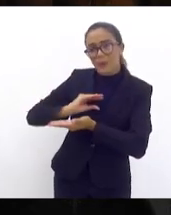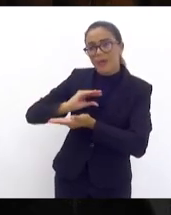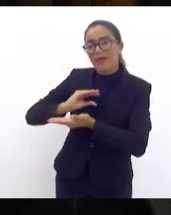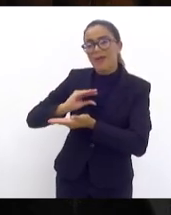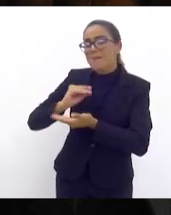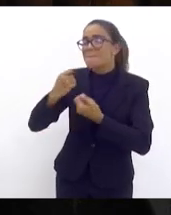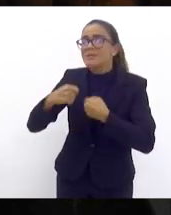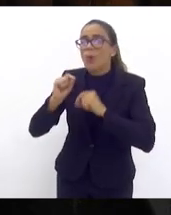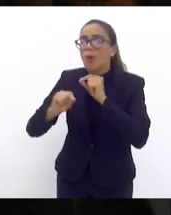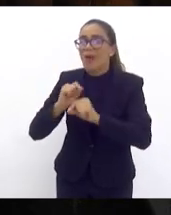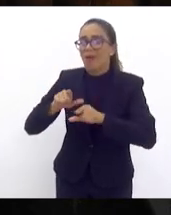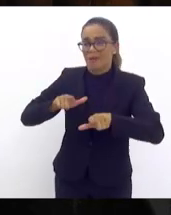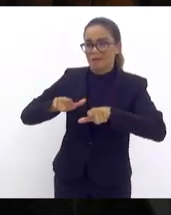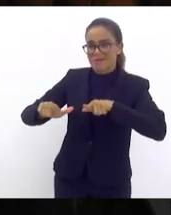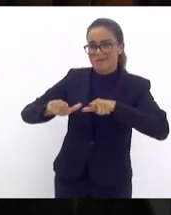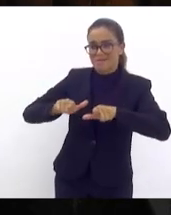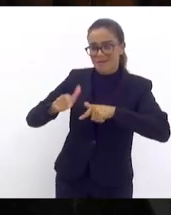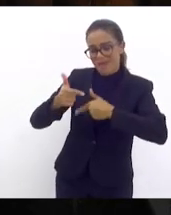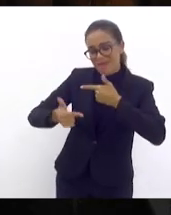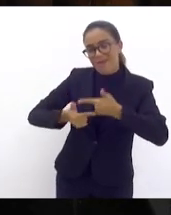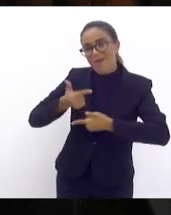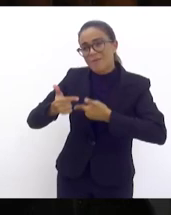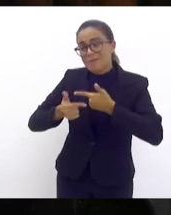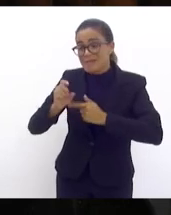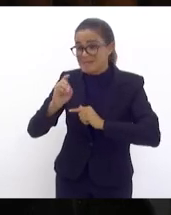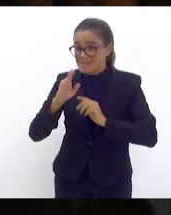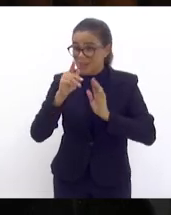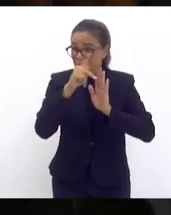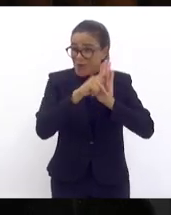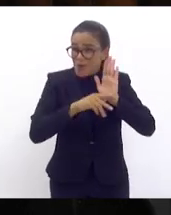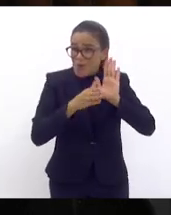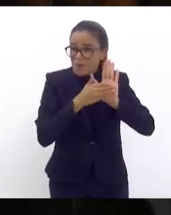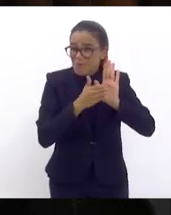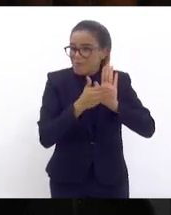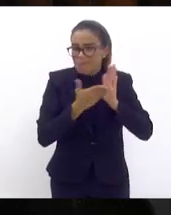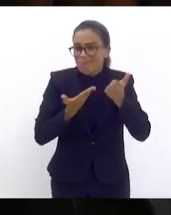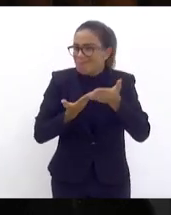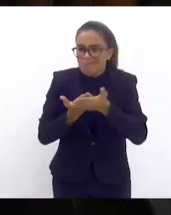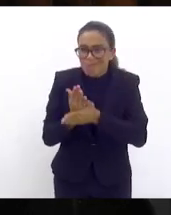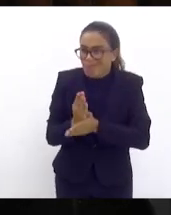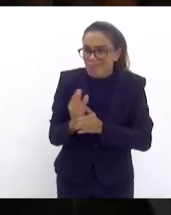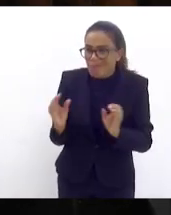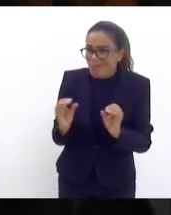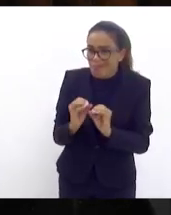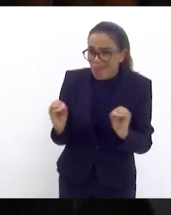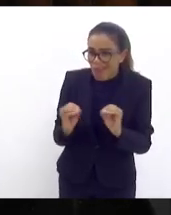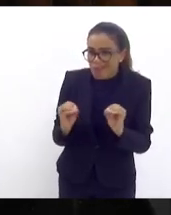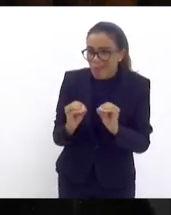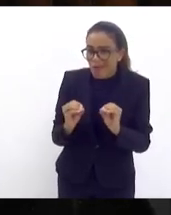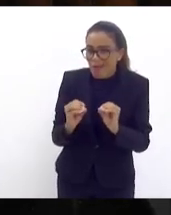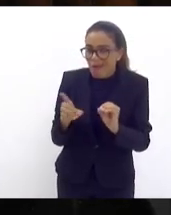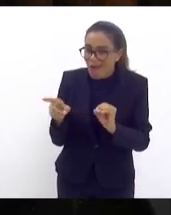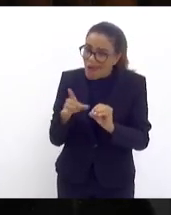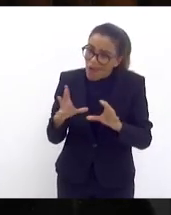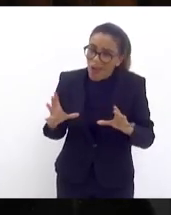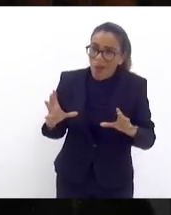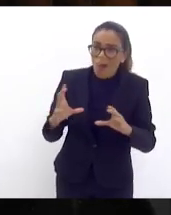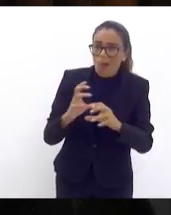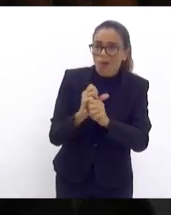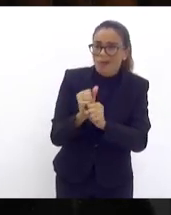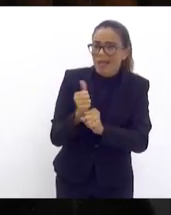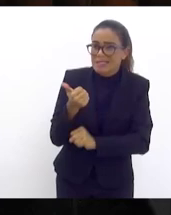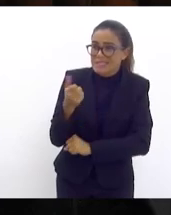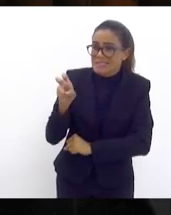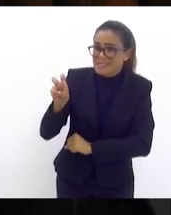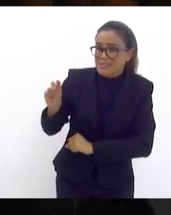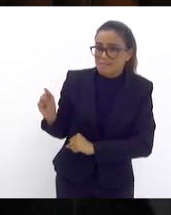e se esse projeto aqui não for aprovado provavelmente esse número de 15 mil